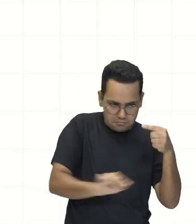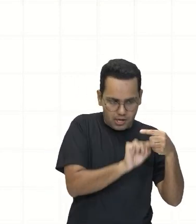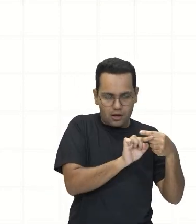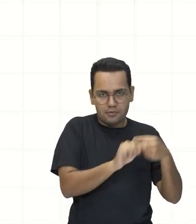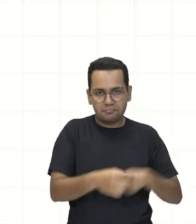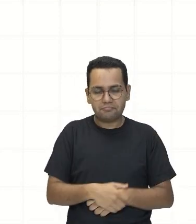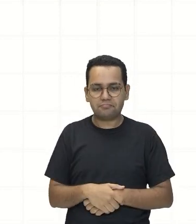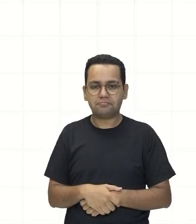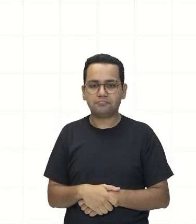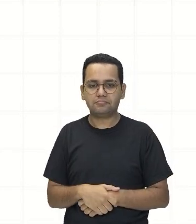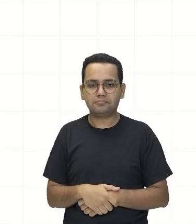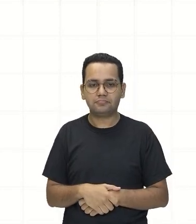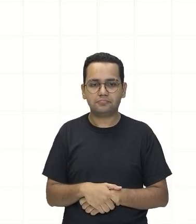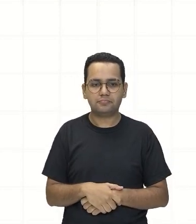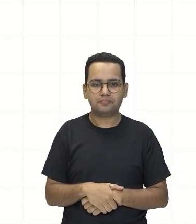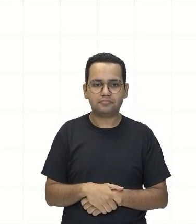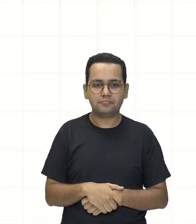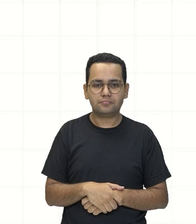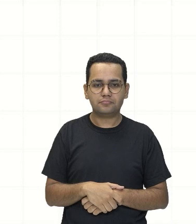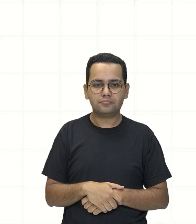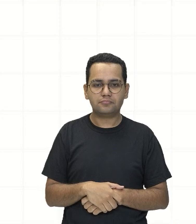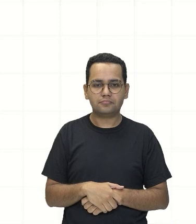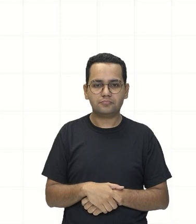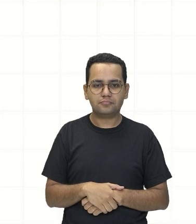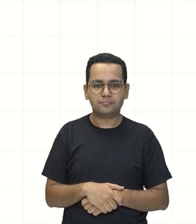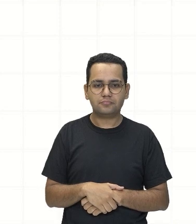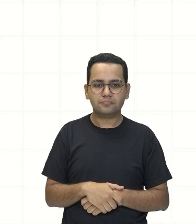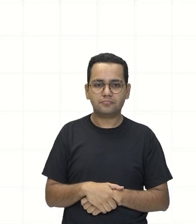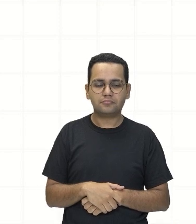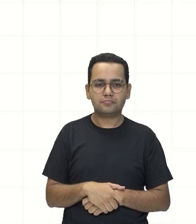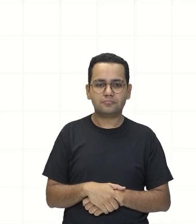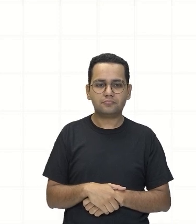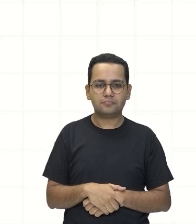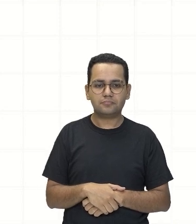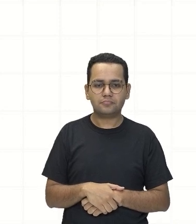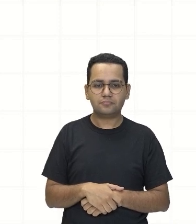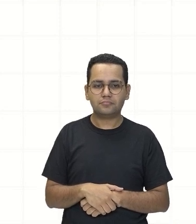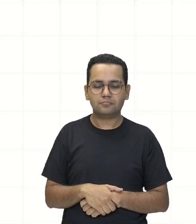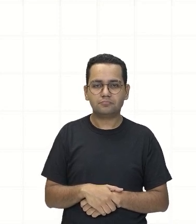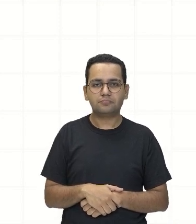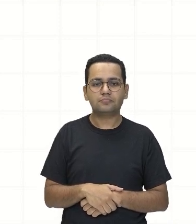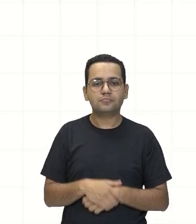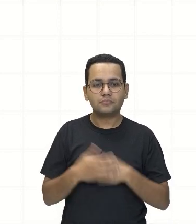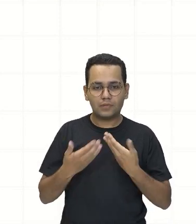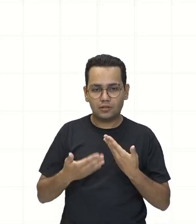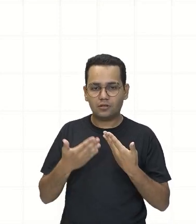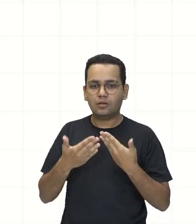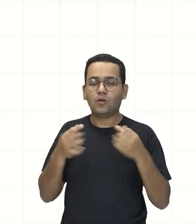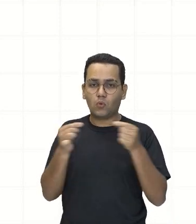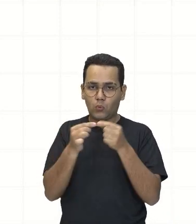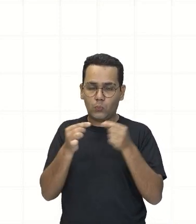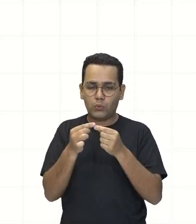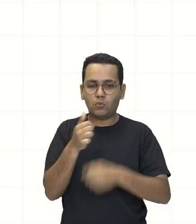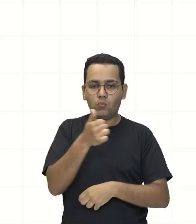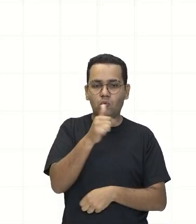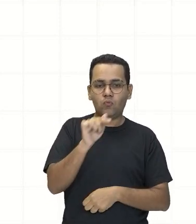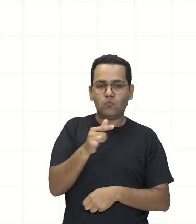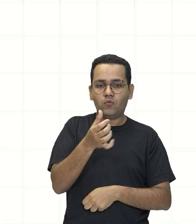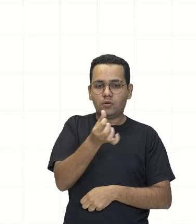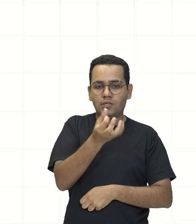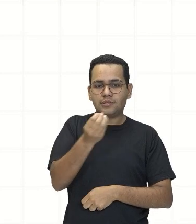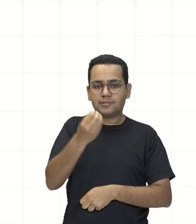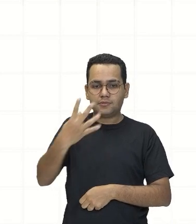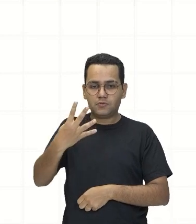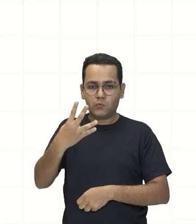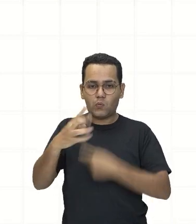direita Então esse número ficou 1,604 vezes 10 Certo?